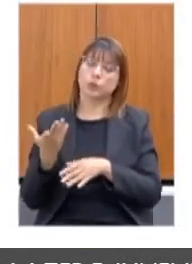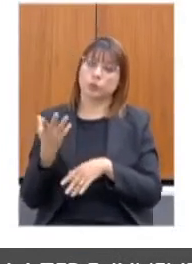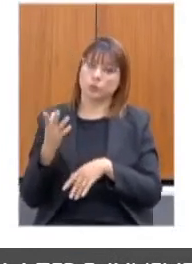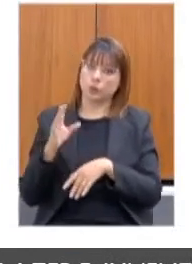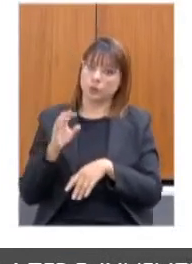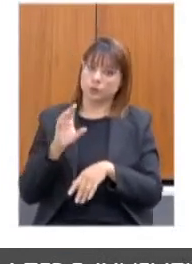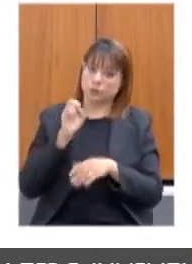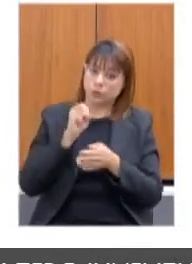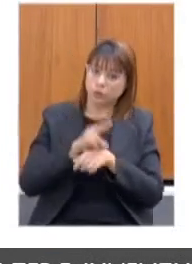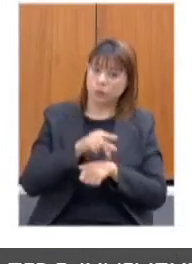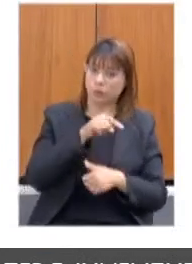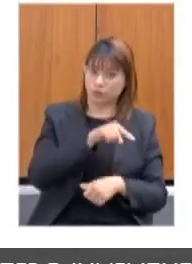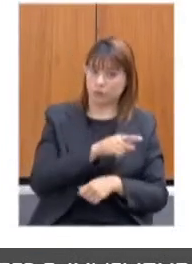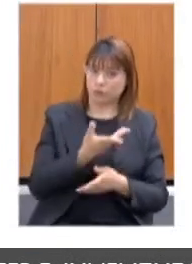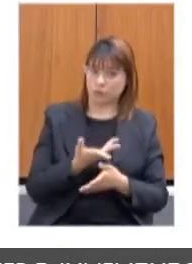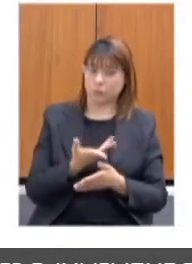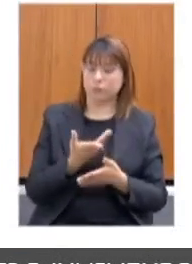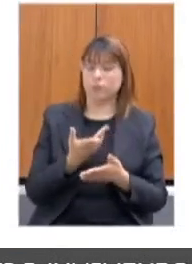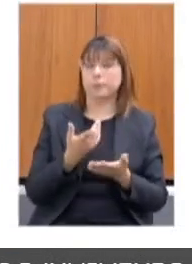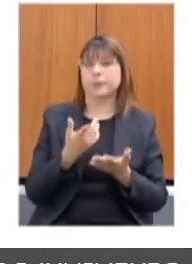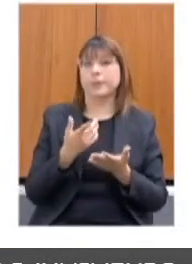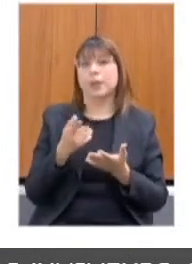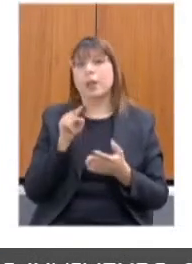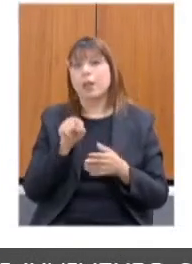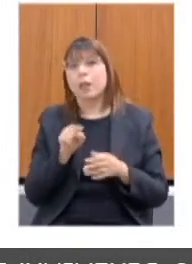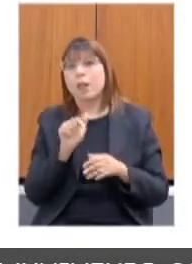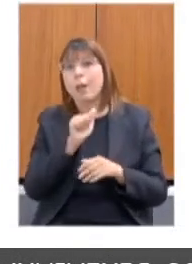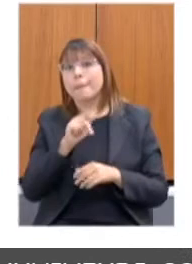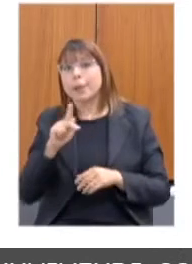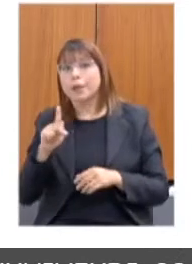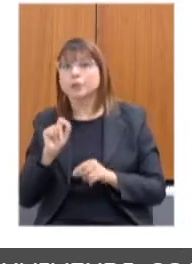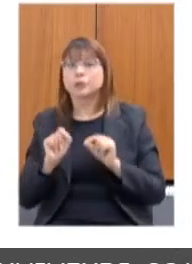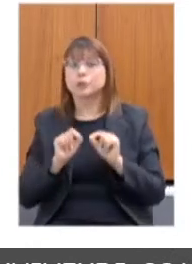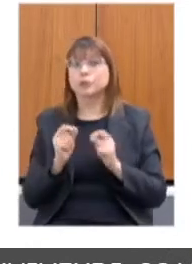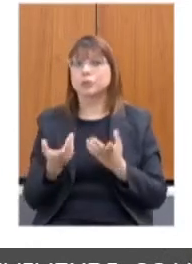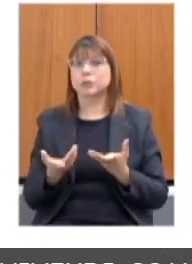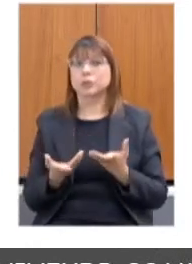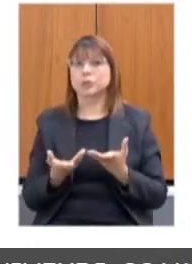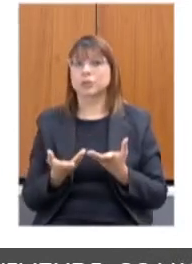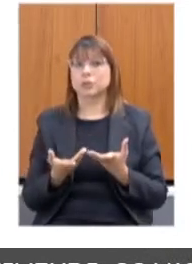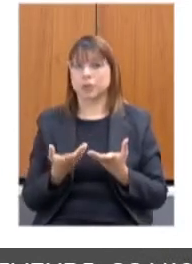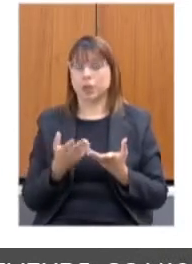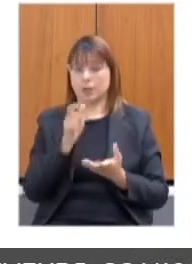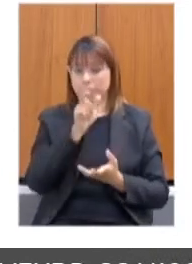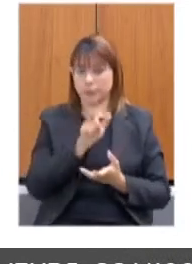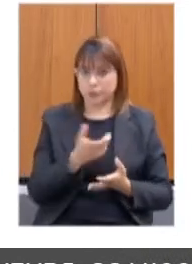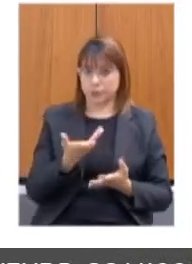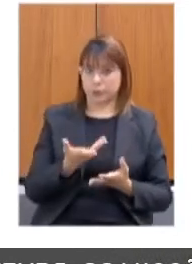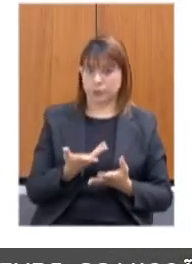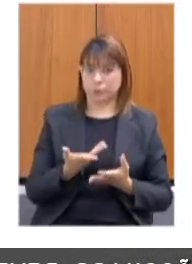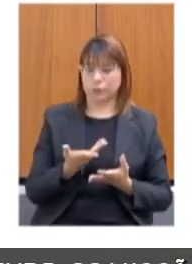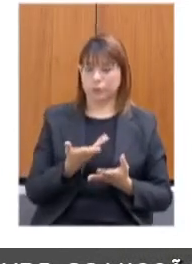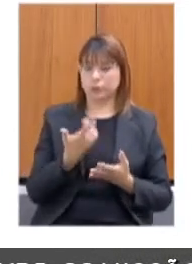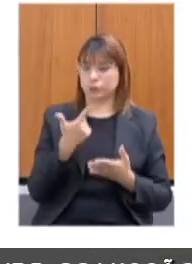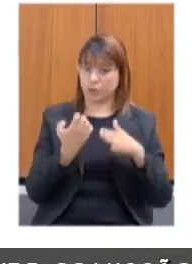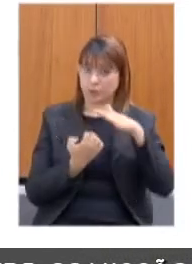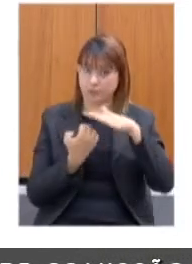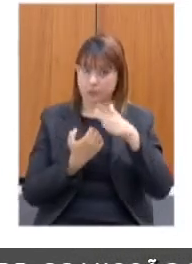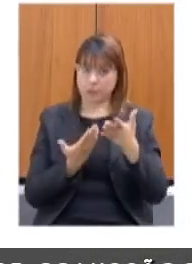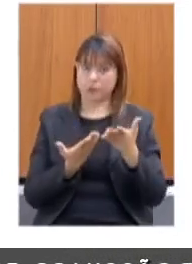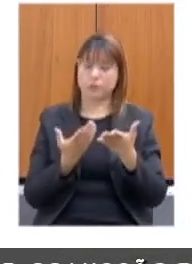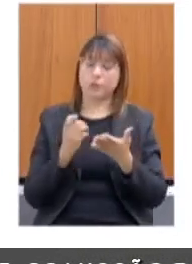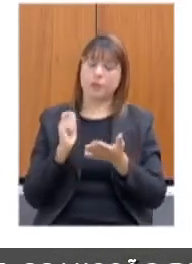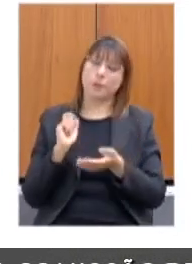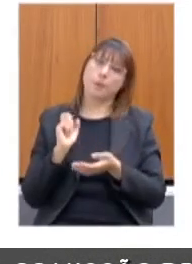O que ele faz? Ele tem uma diferença que ele traz a pessoa, o autônomo que está próximo ao contratante,